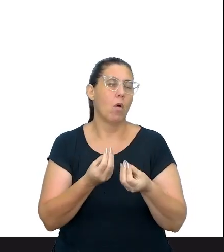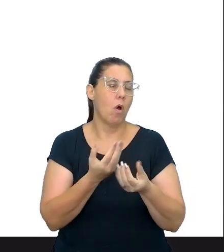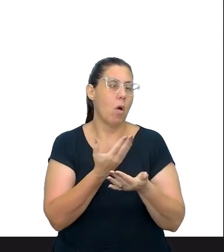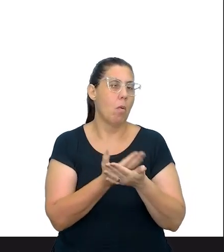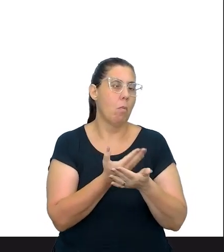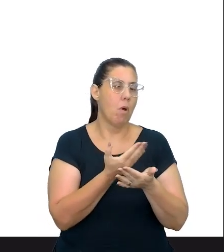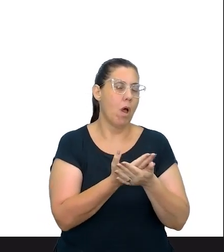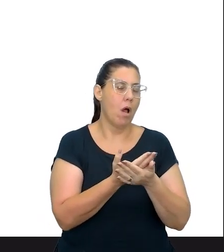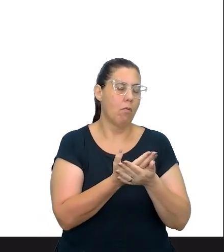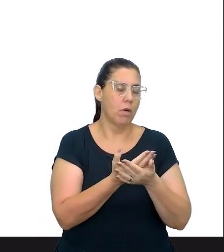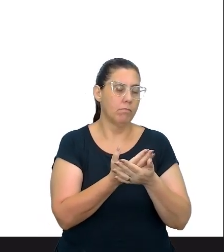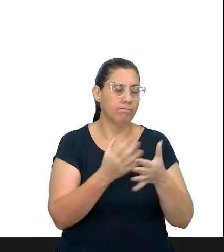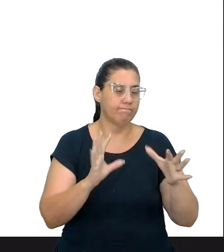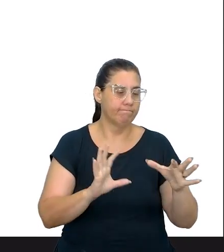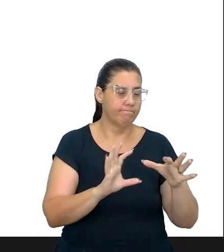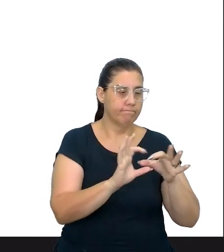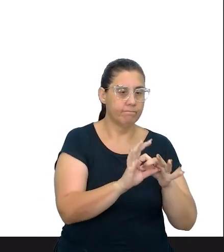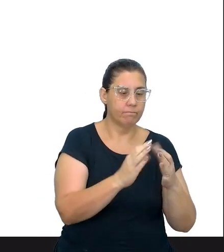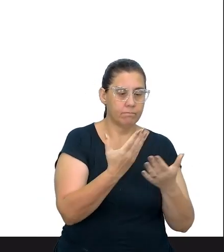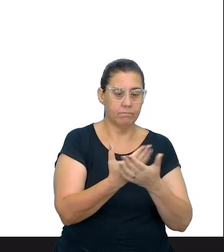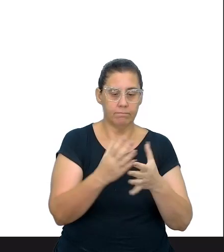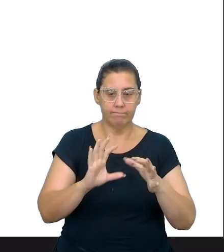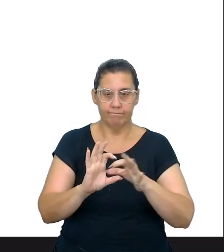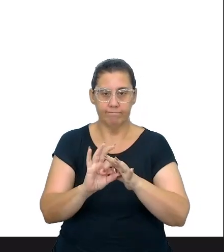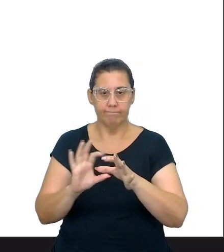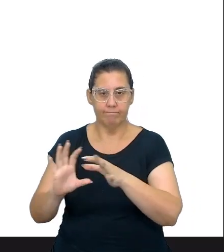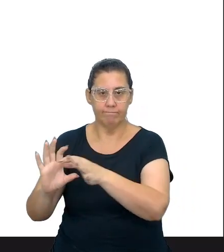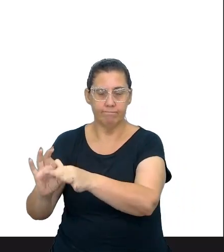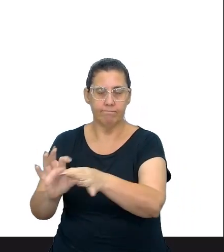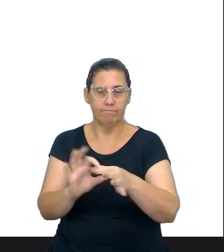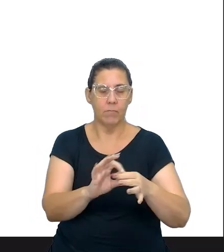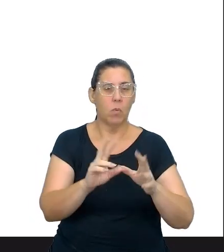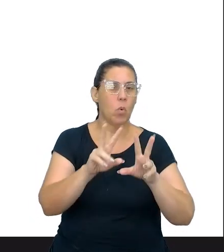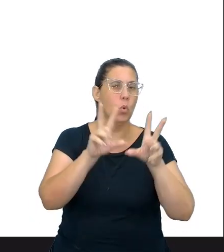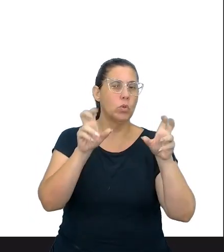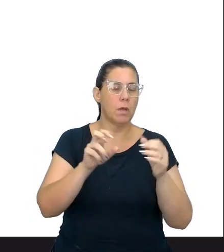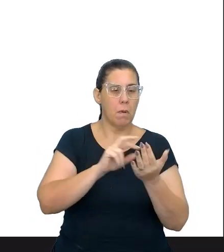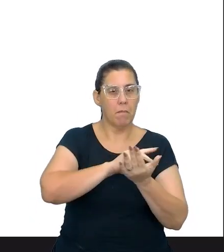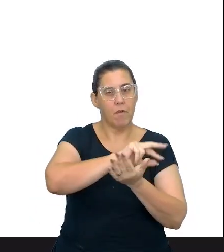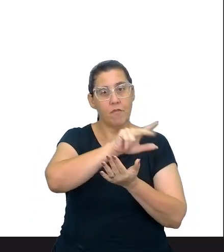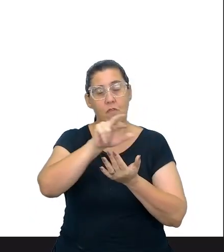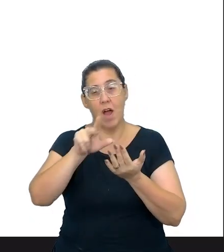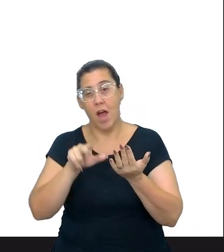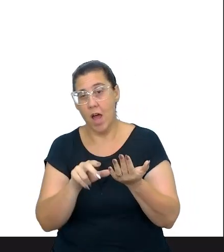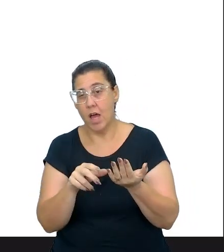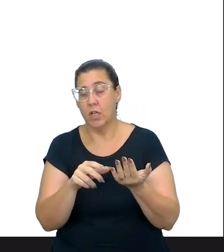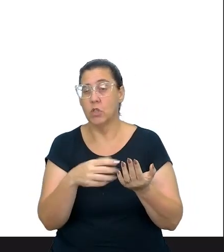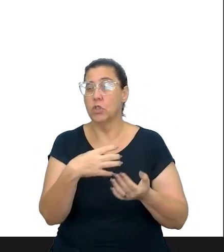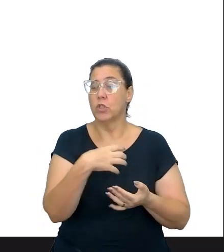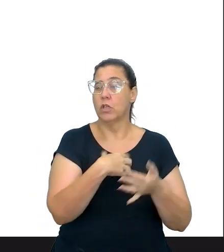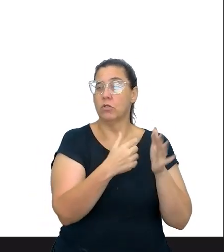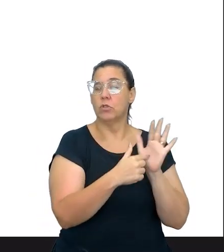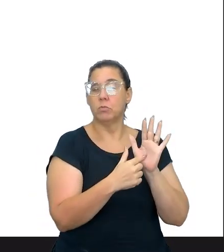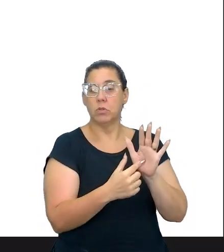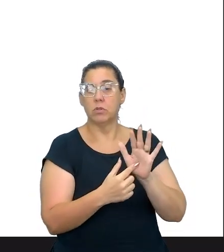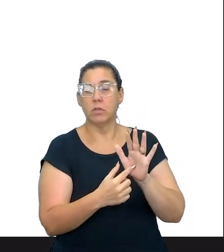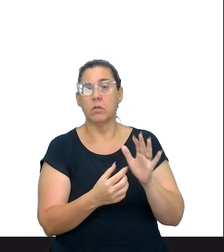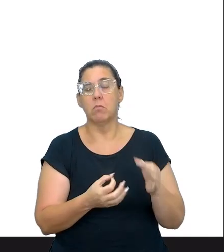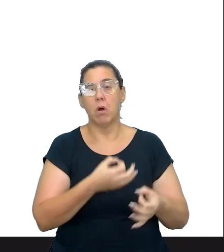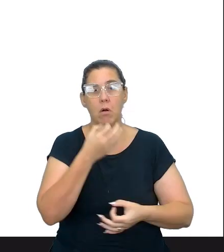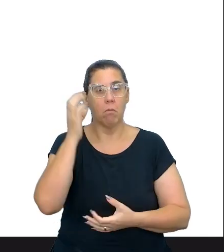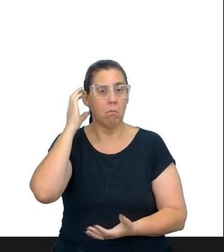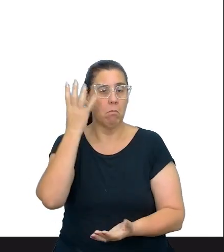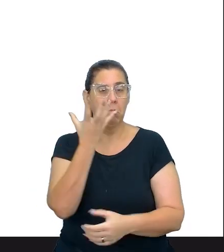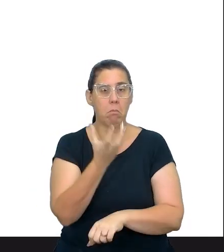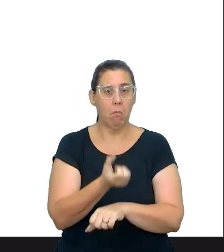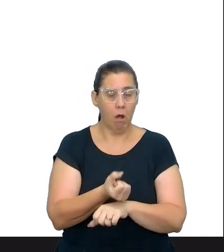articulou a outra. Então, por exemplo, né? O mesmo tema pode ter abordagens diferentes, então foi sugerido ali podcast, letra